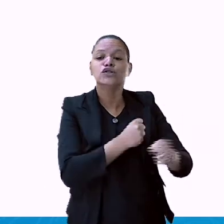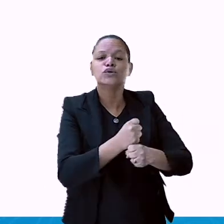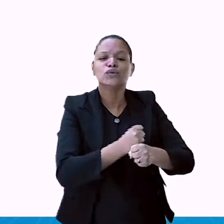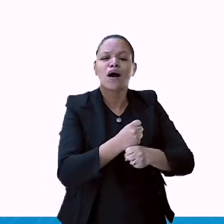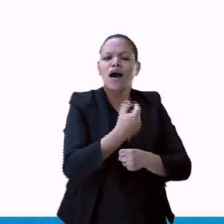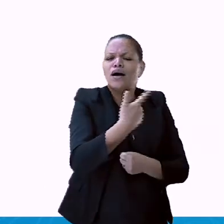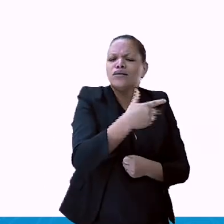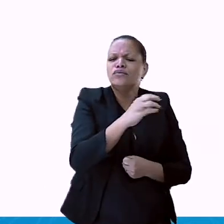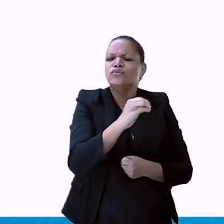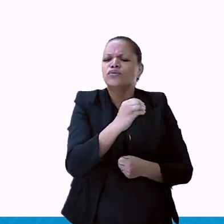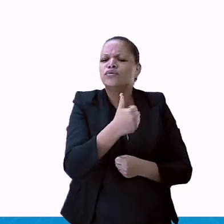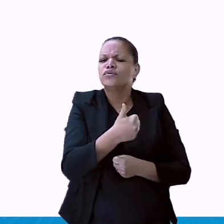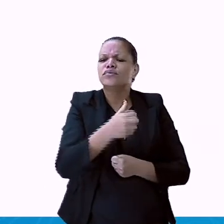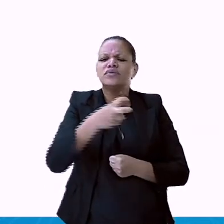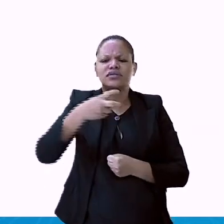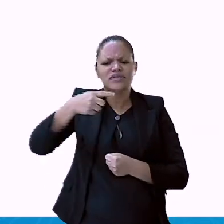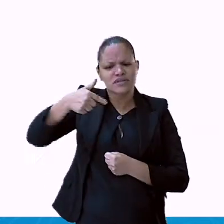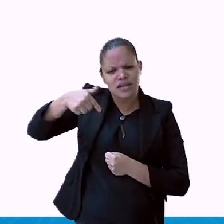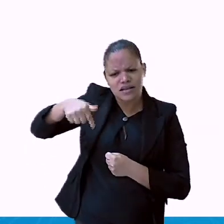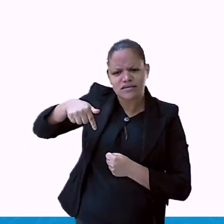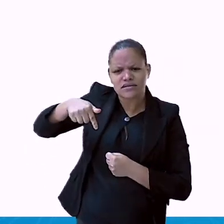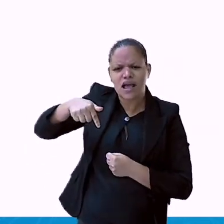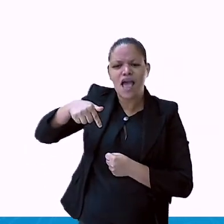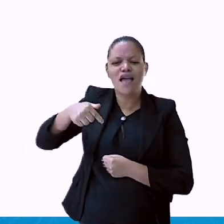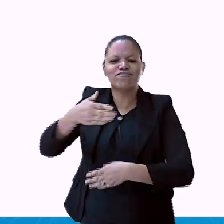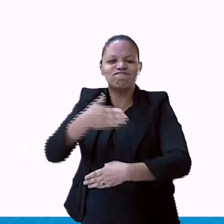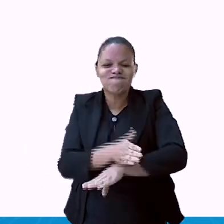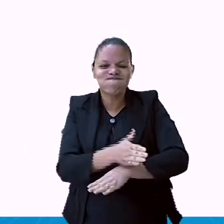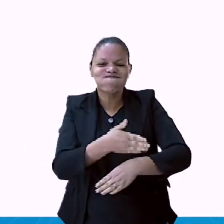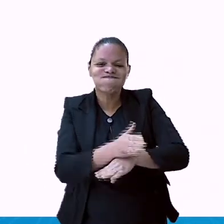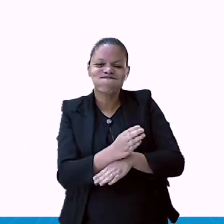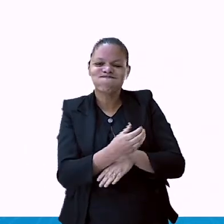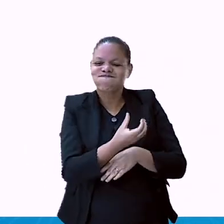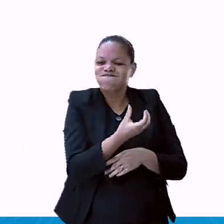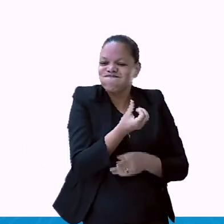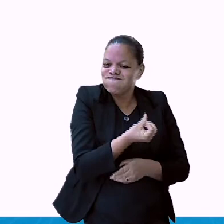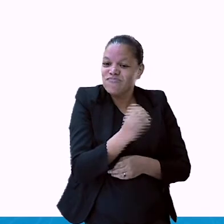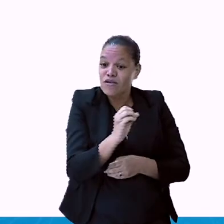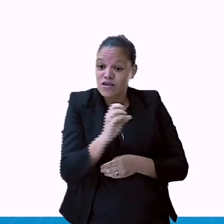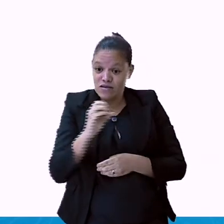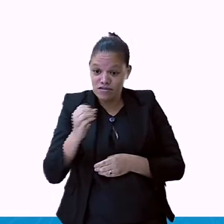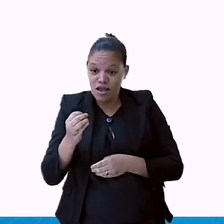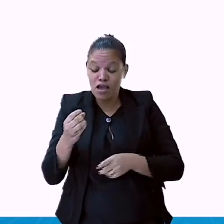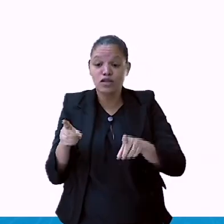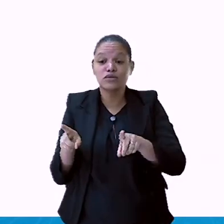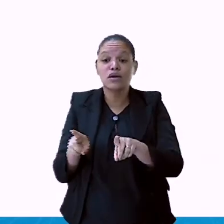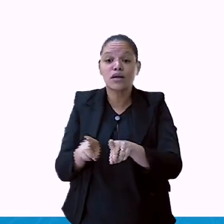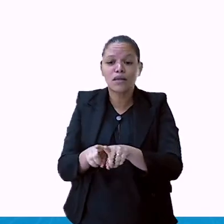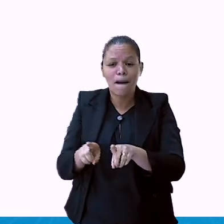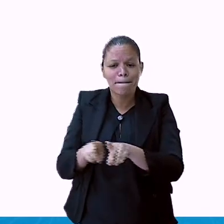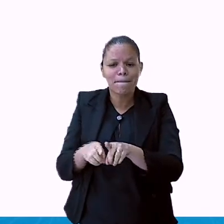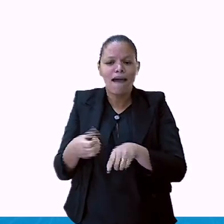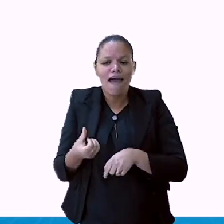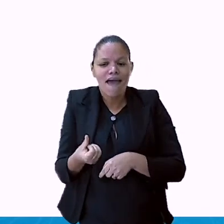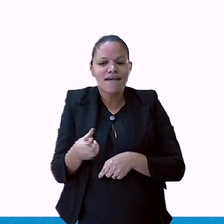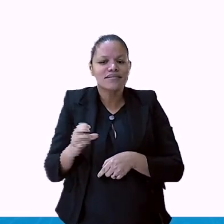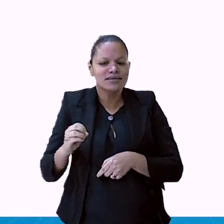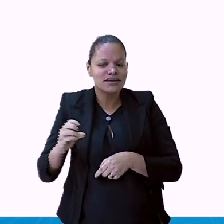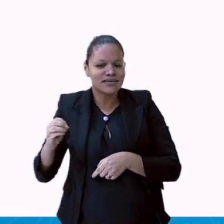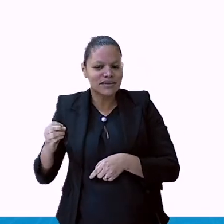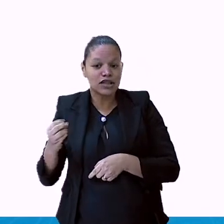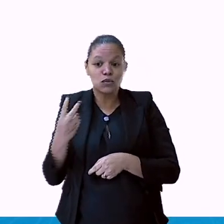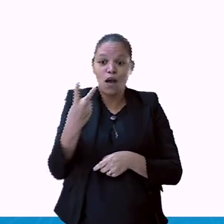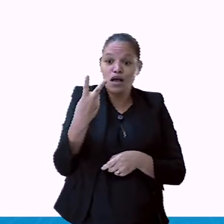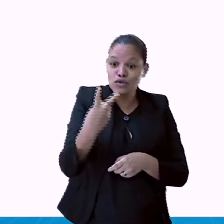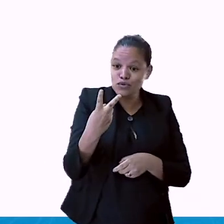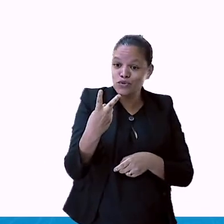qual é? Resposta em 2017, foi o ano que a mesma quantidade de alunos